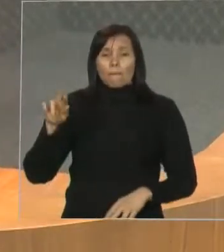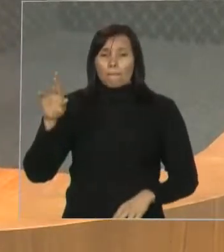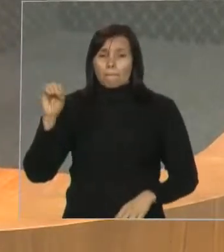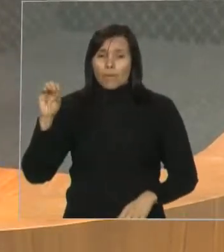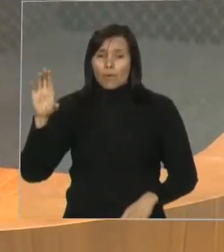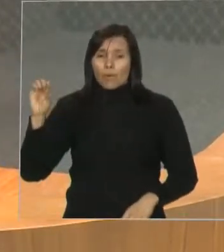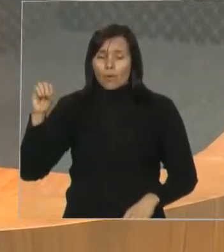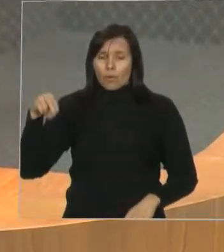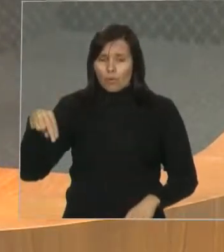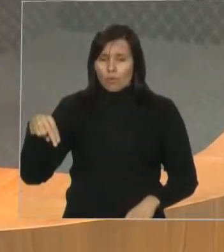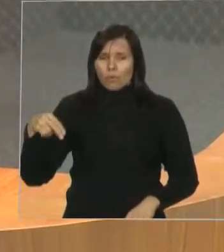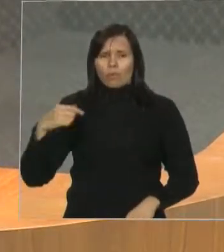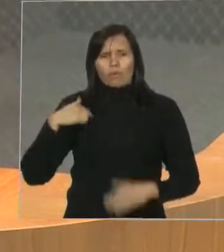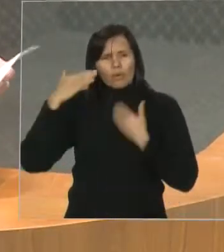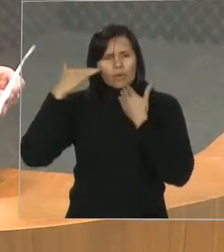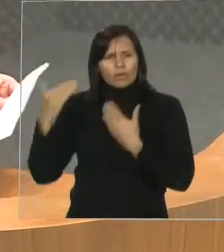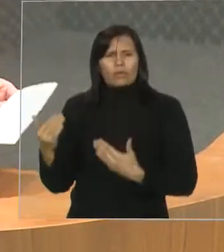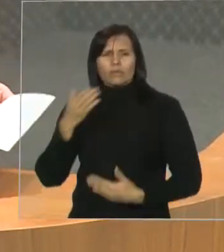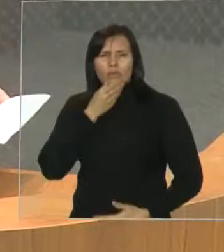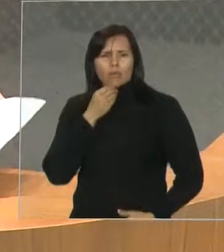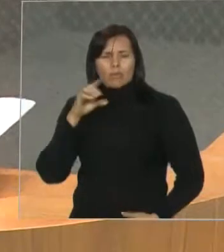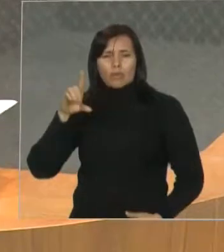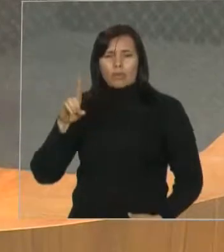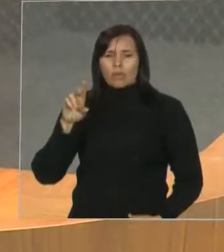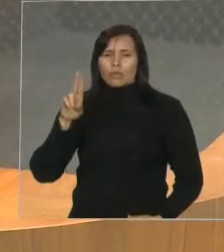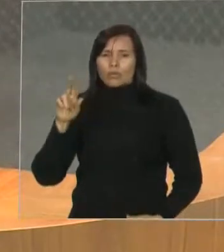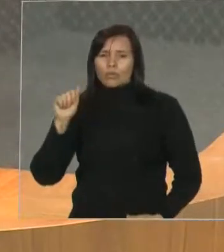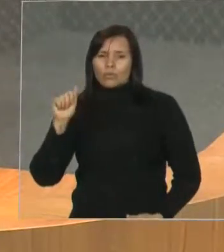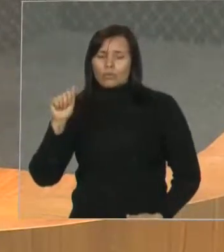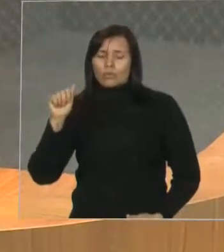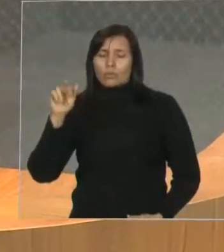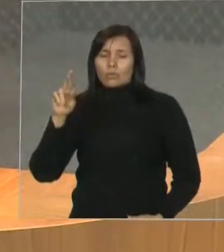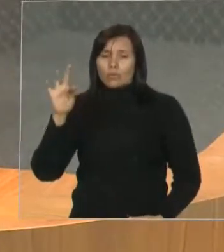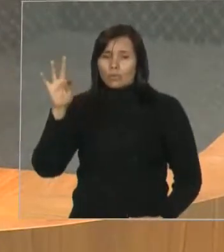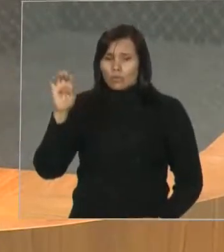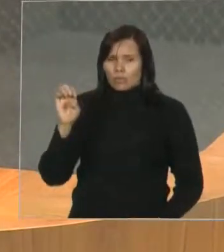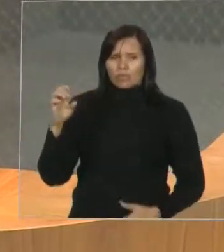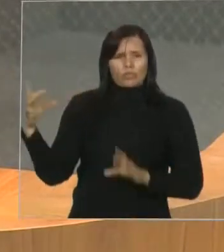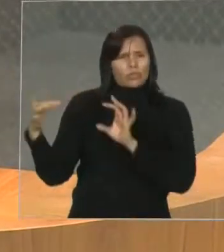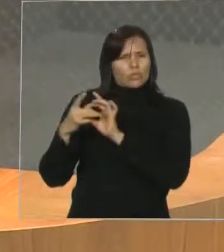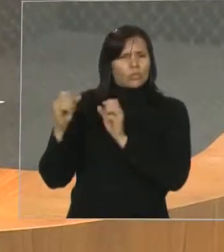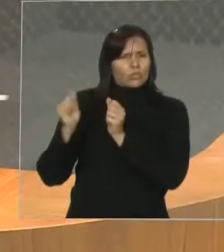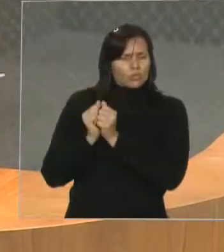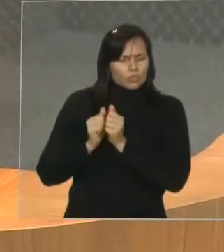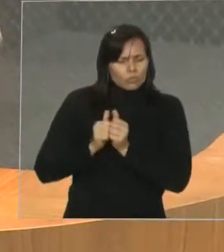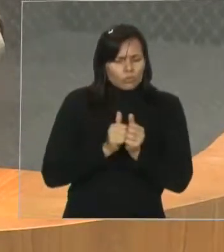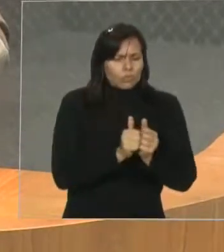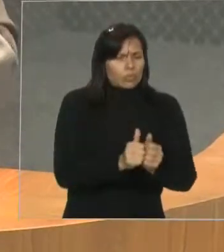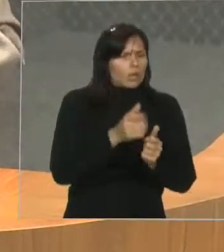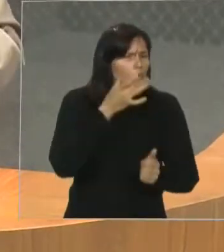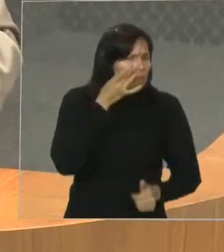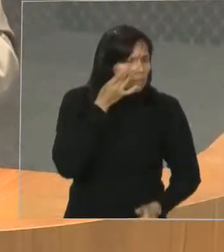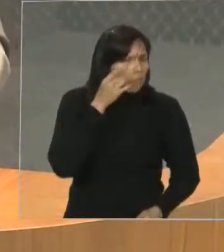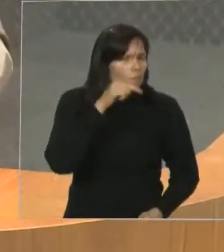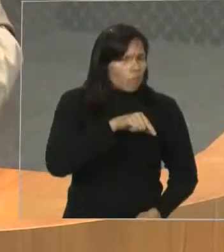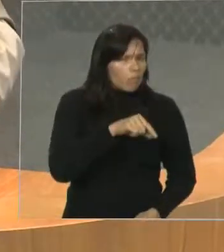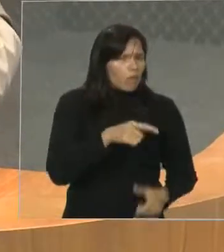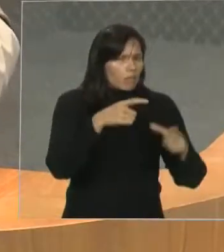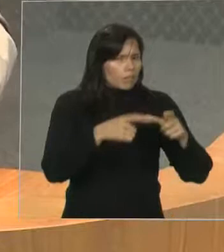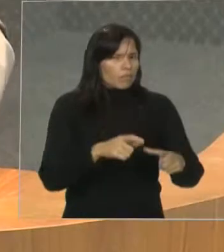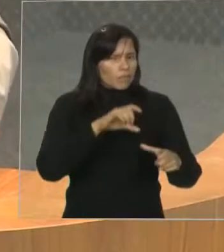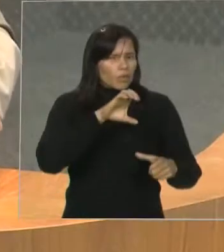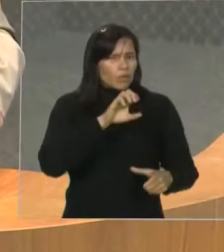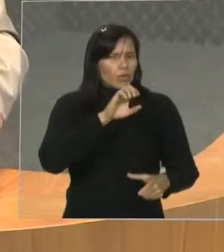ao nobre amigo Duarte Júnior, que esteve junto conosco fazendo a fiscalização com sua equipe de trabalho e que produziu esse